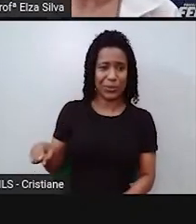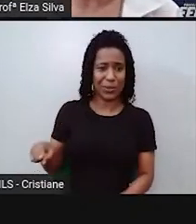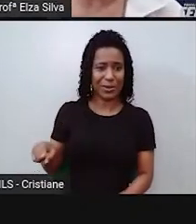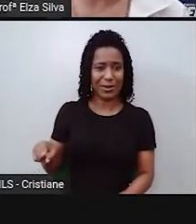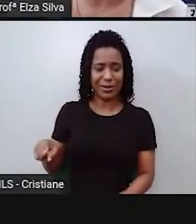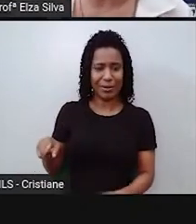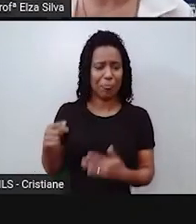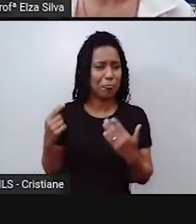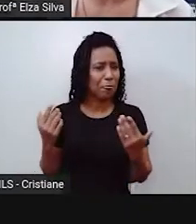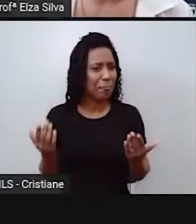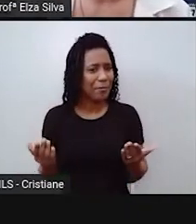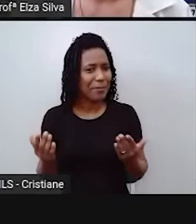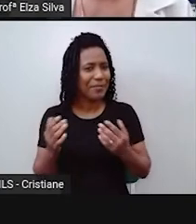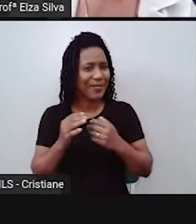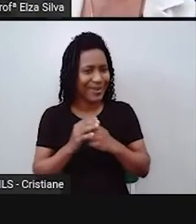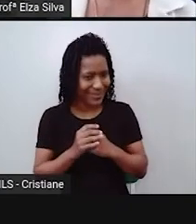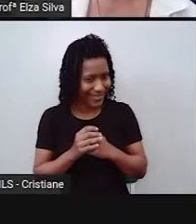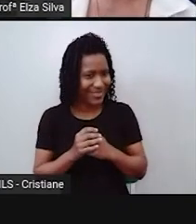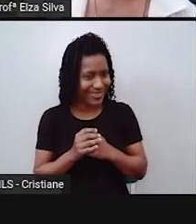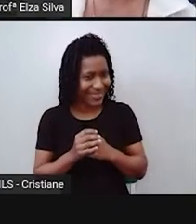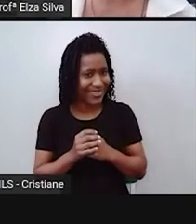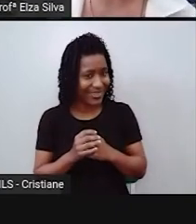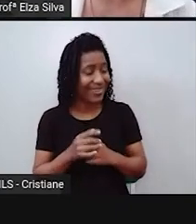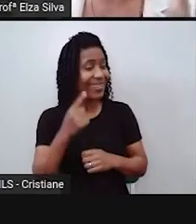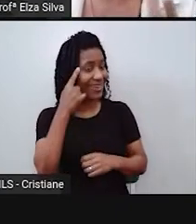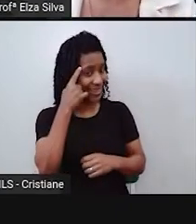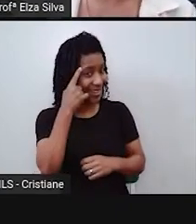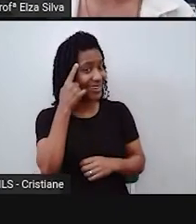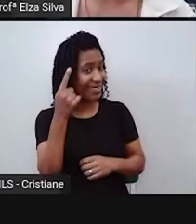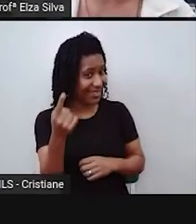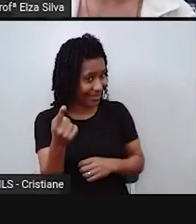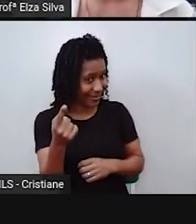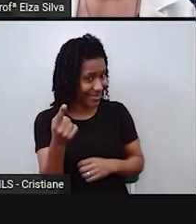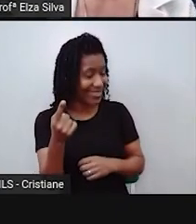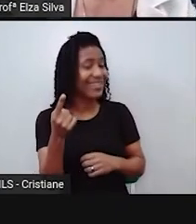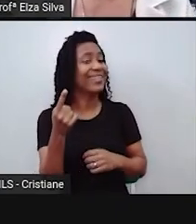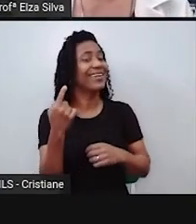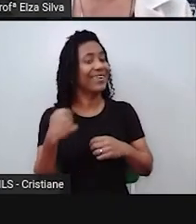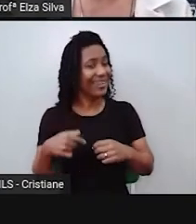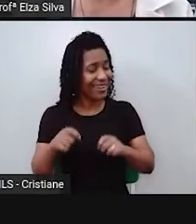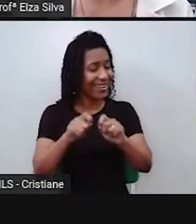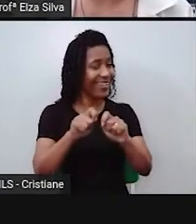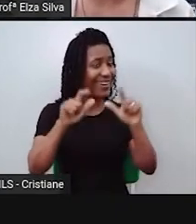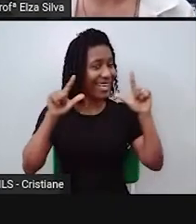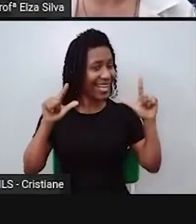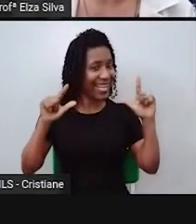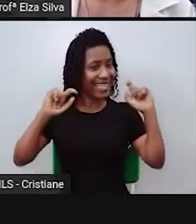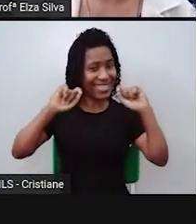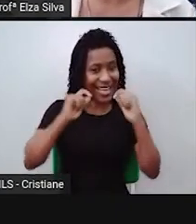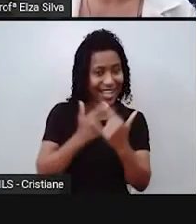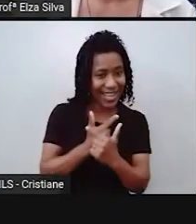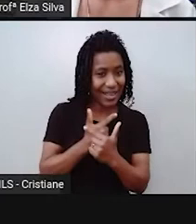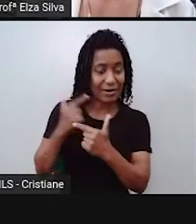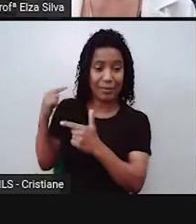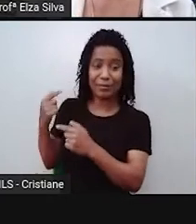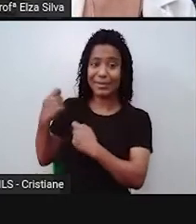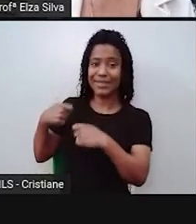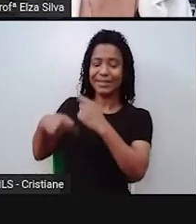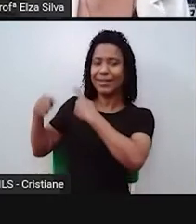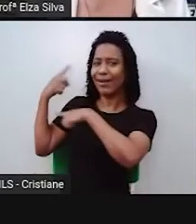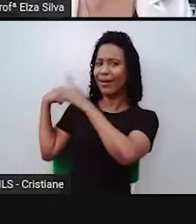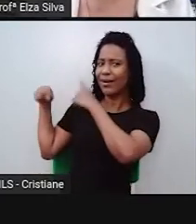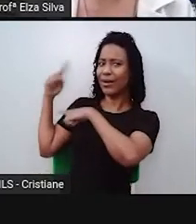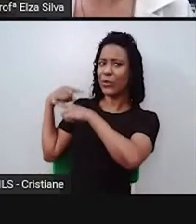para a gente entender, foi isso que eu disse anteriormente, no contexto. Para a gente entender o meme, a gente